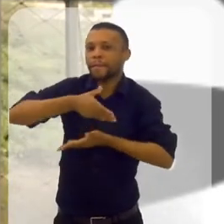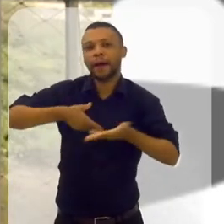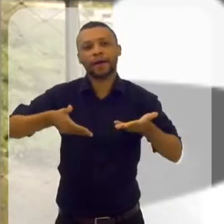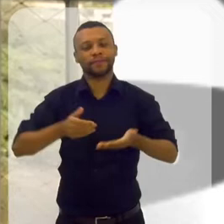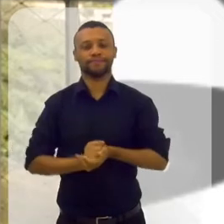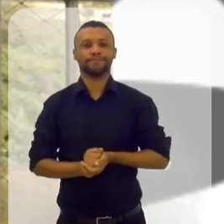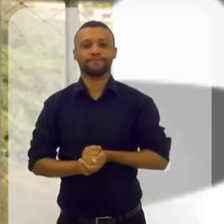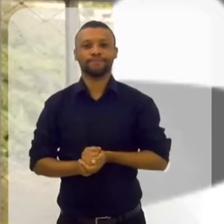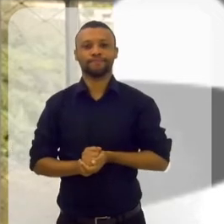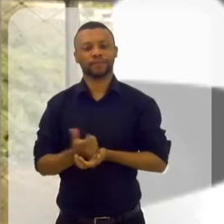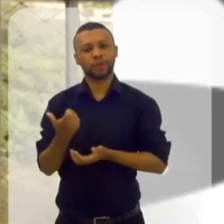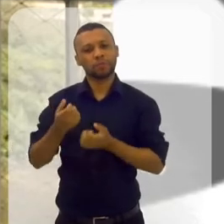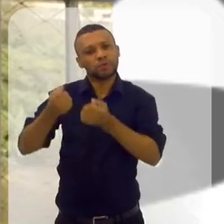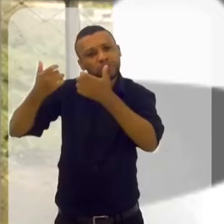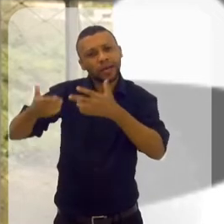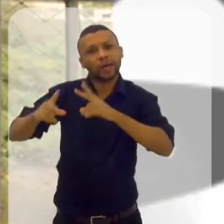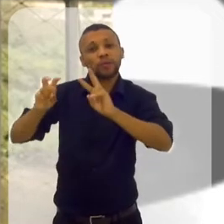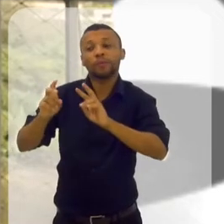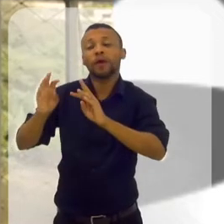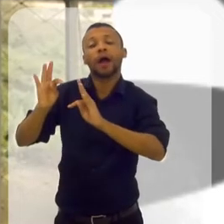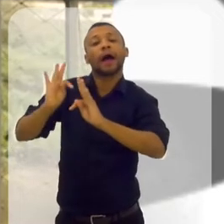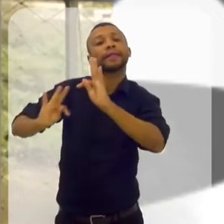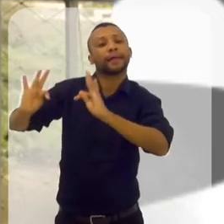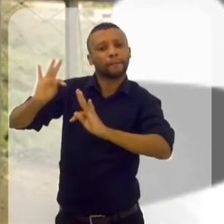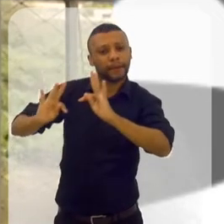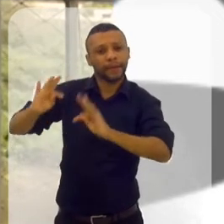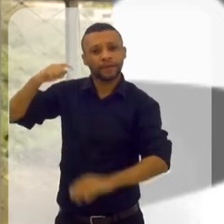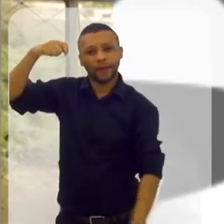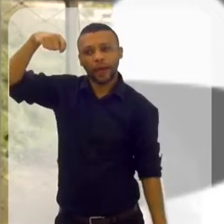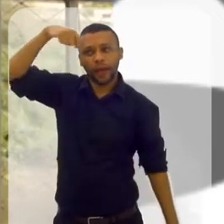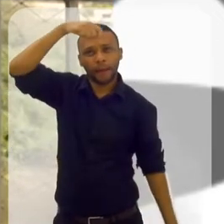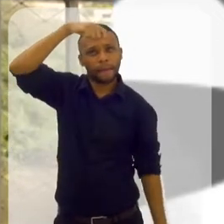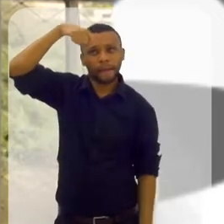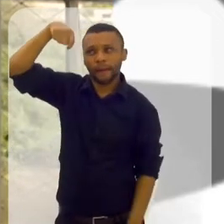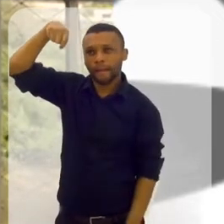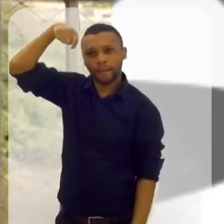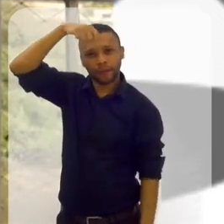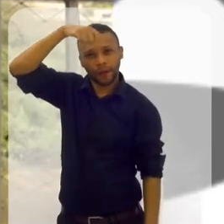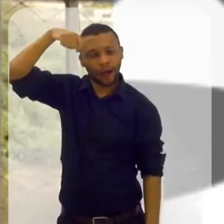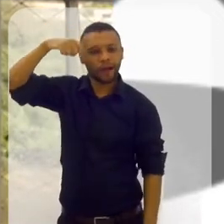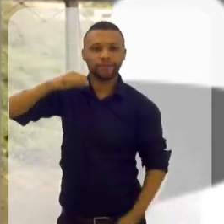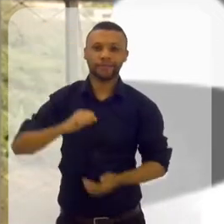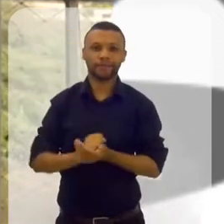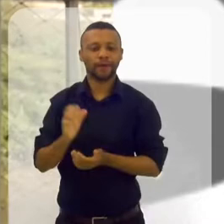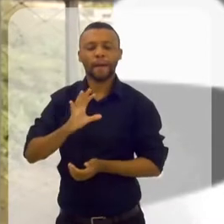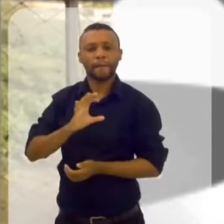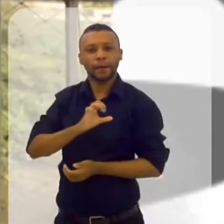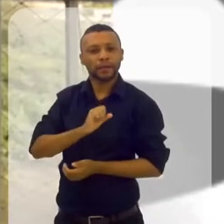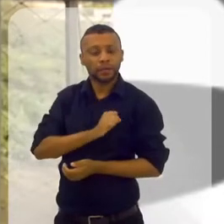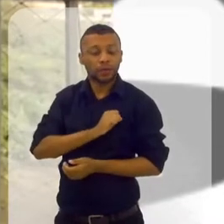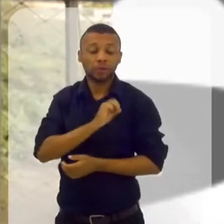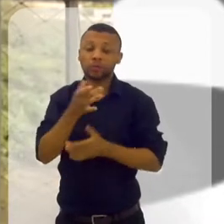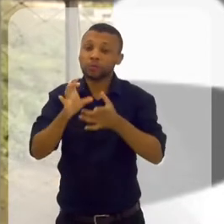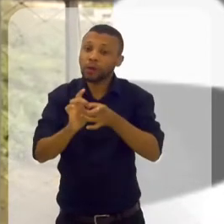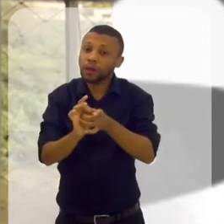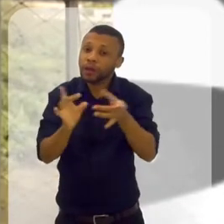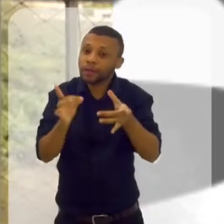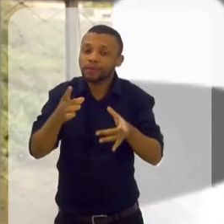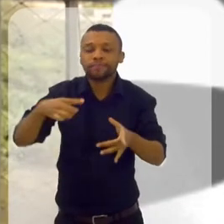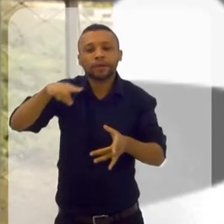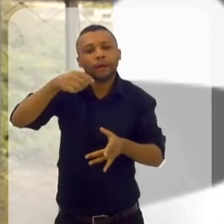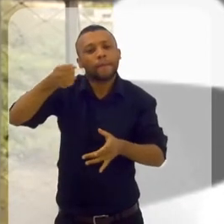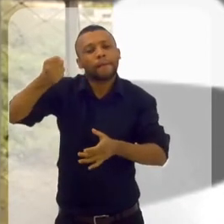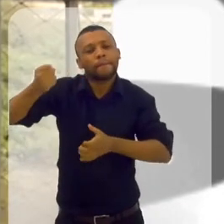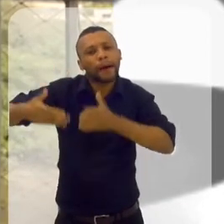aqui desvendar o mundo da hipnoterapia, da hipnose, que é o meu mundo, a minha paixão. Estou aqui à disposição de vocês